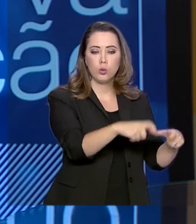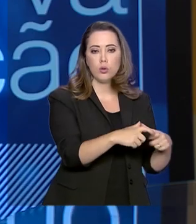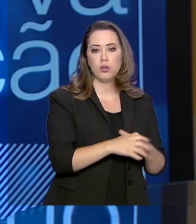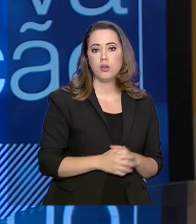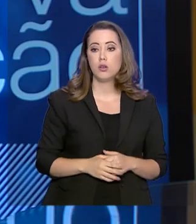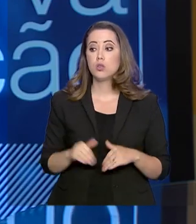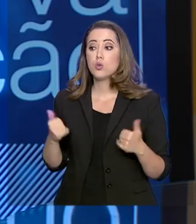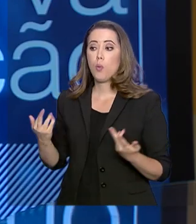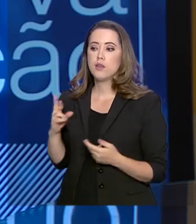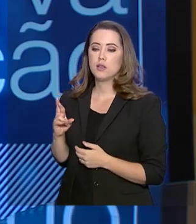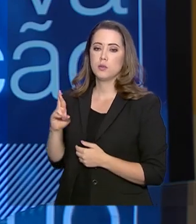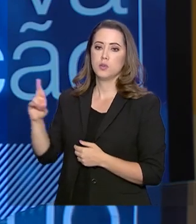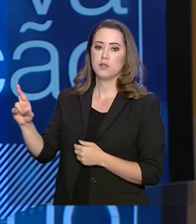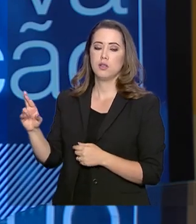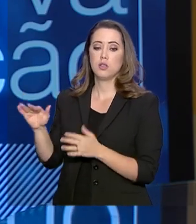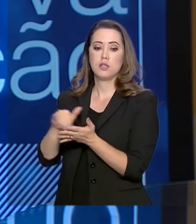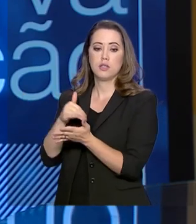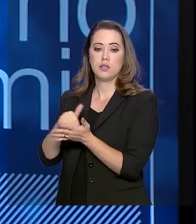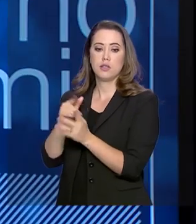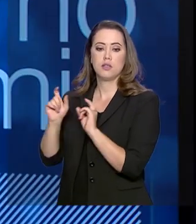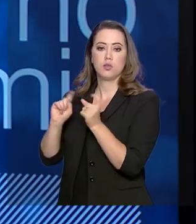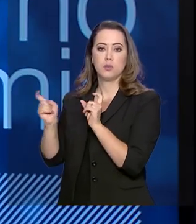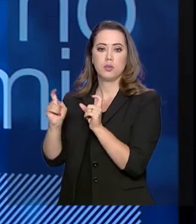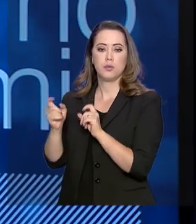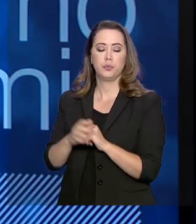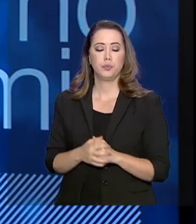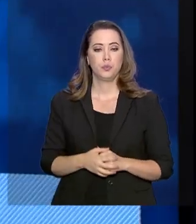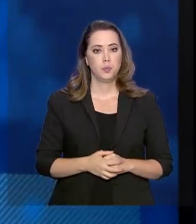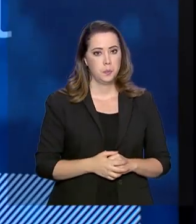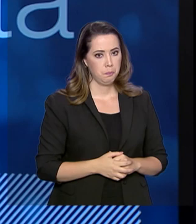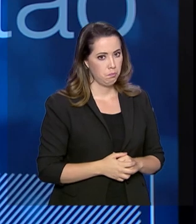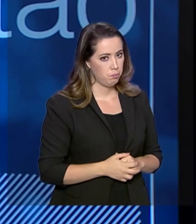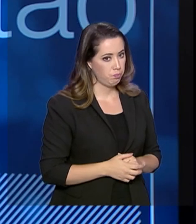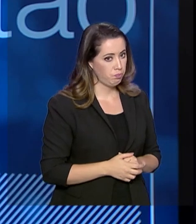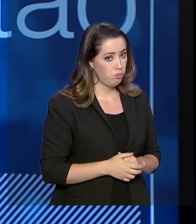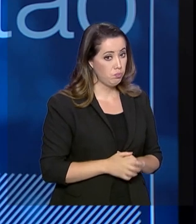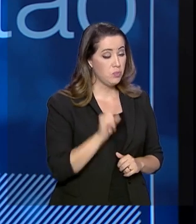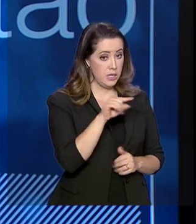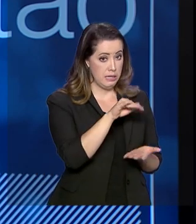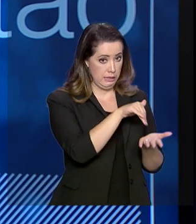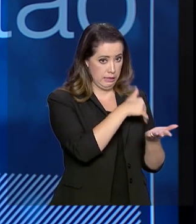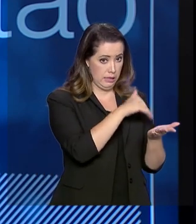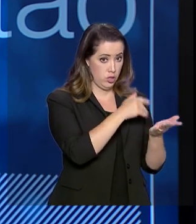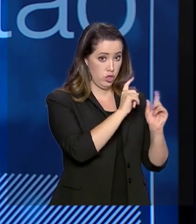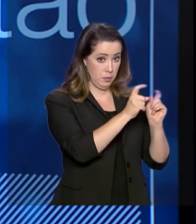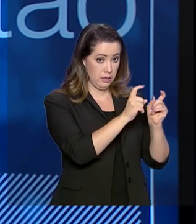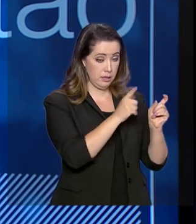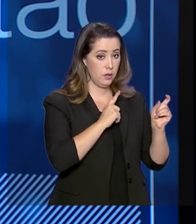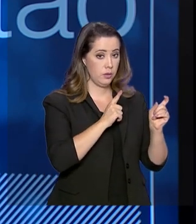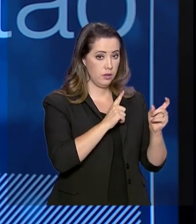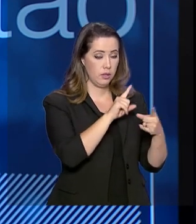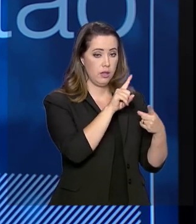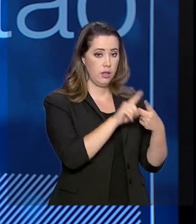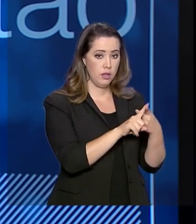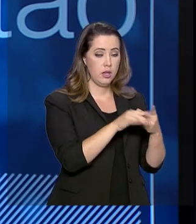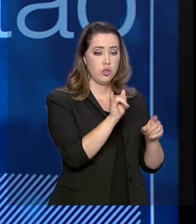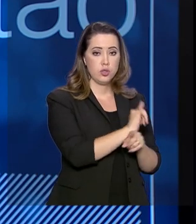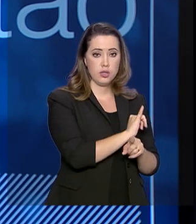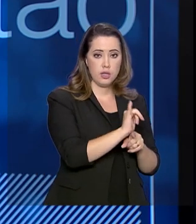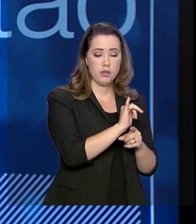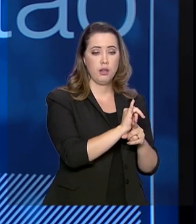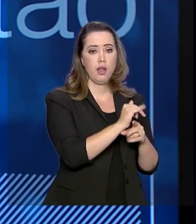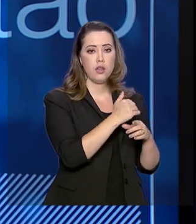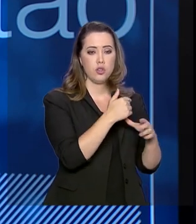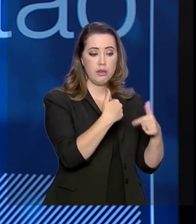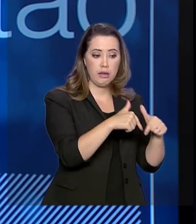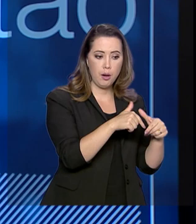responsabilidade da Secretaria de Gestão? A Secretaria de Gestão tem sob sua responsabilidade as dimensões de estratégia, de processos internos e